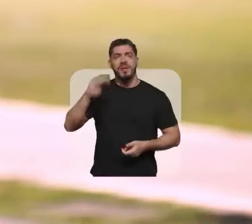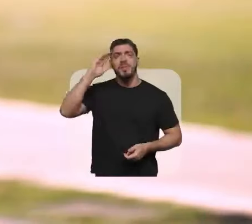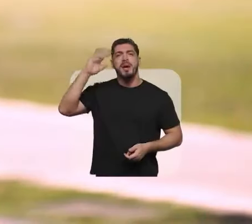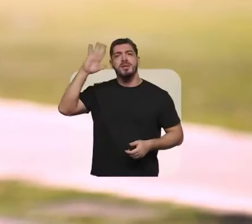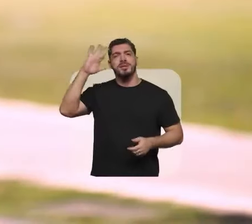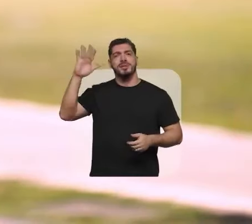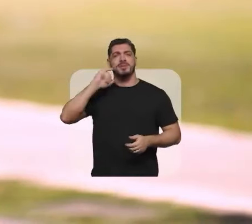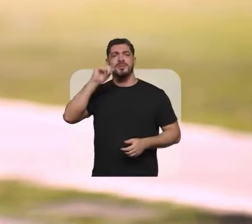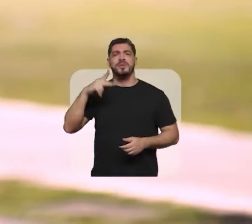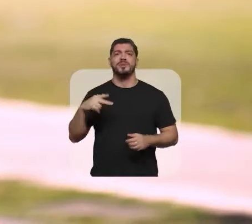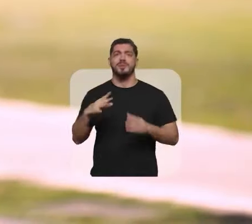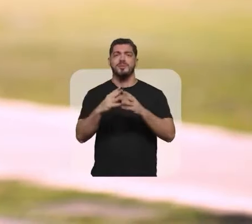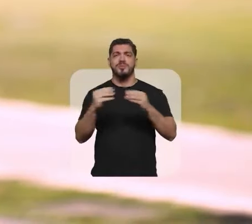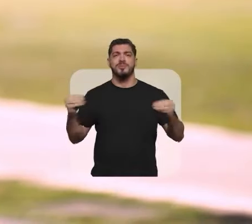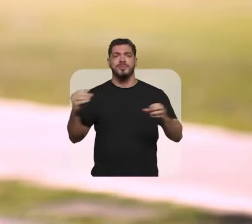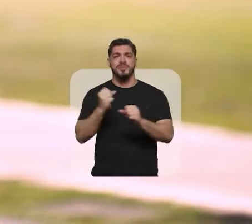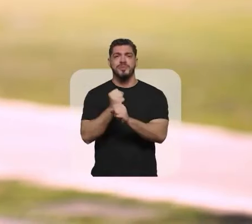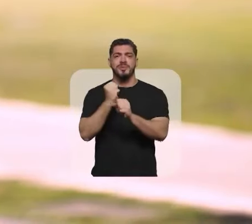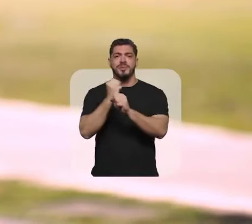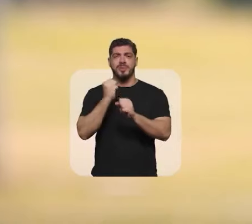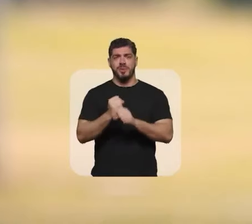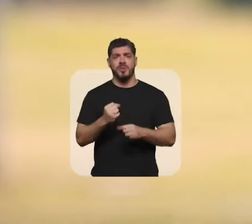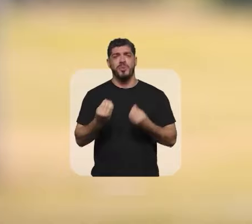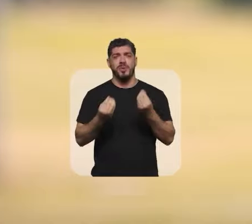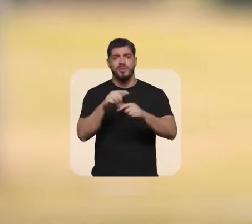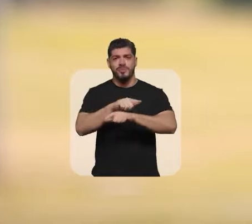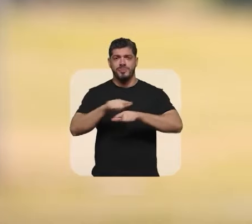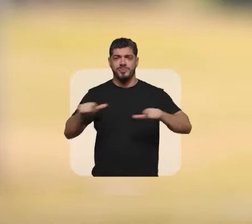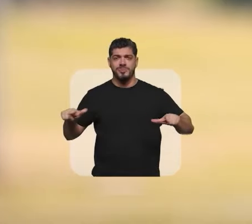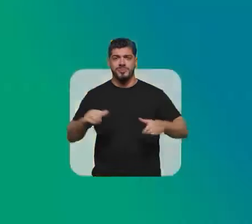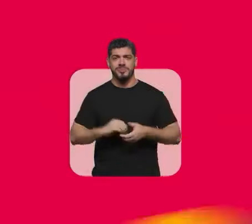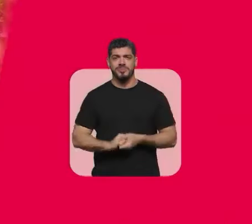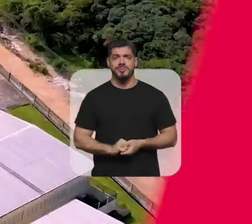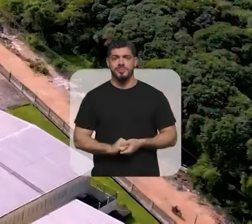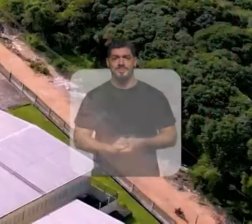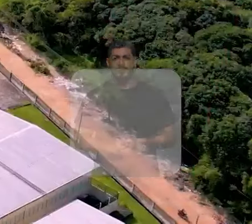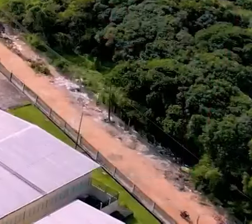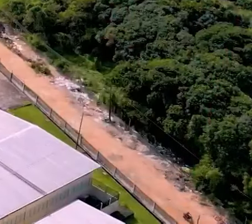Imagina João Pessoa sem as obras de Luciano e Ricardo O vazio que fica